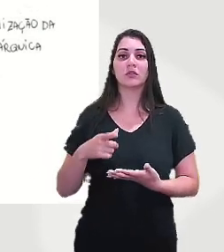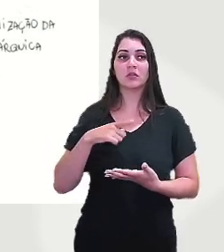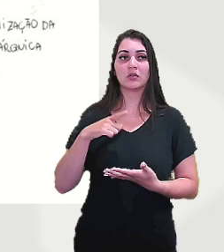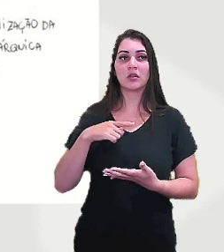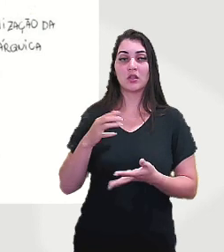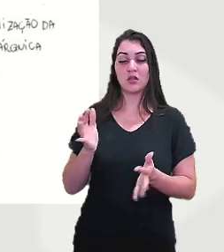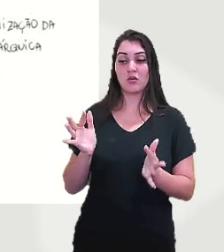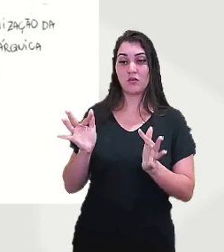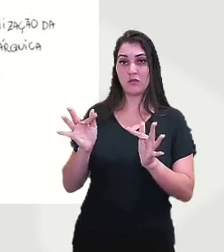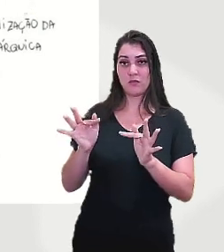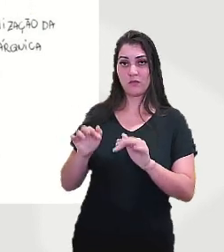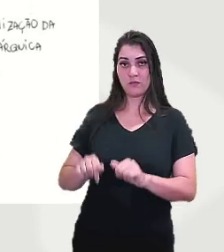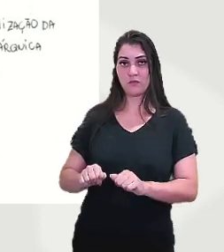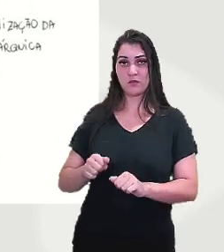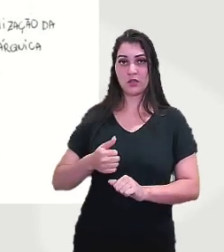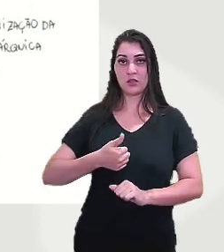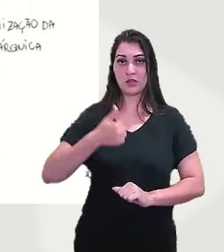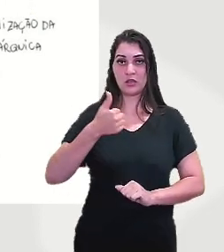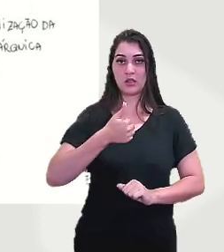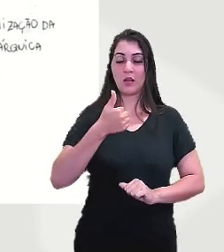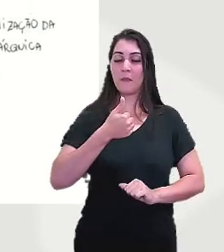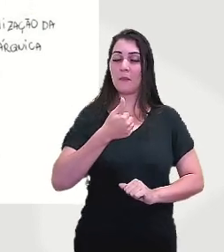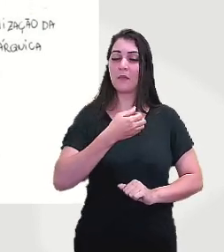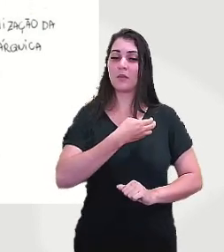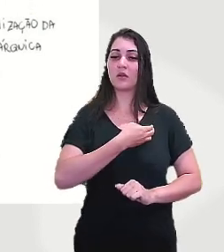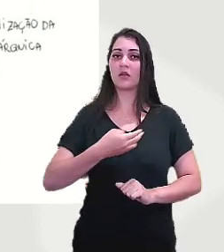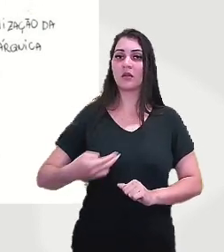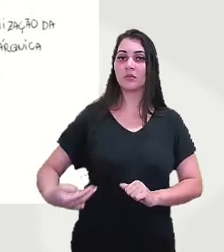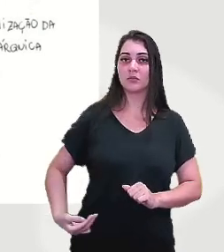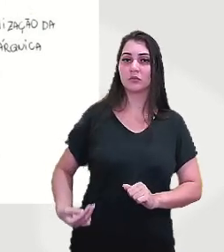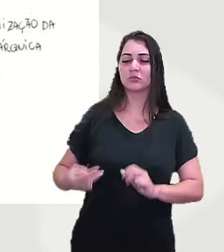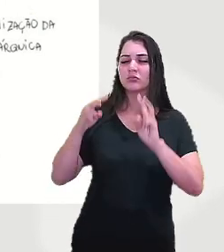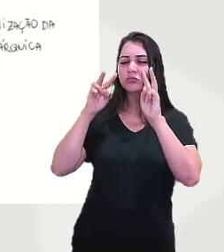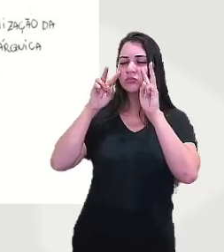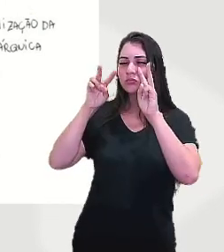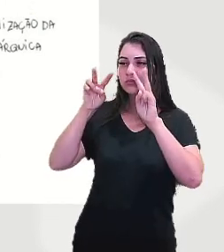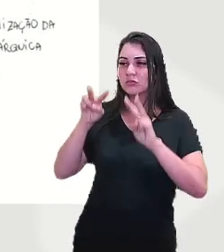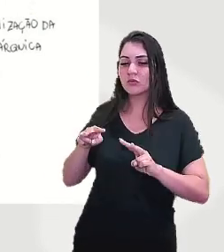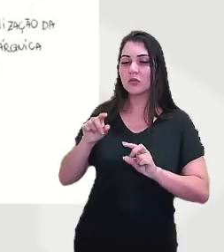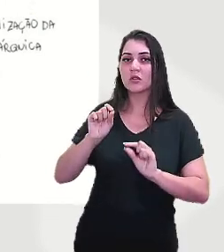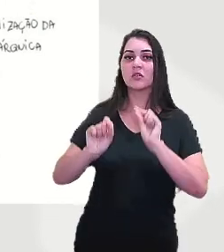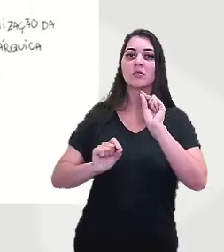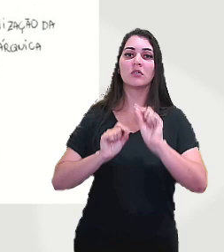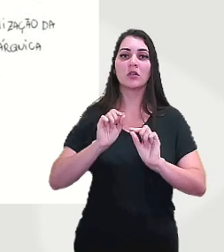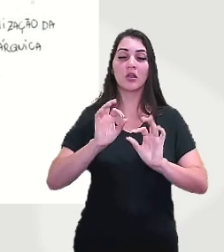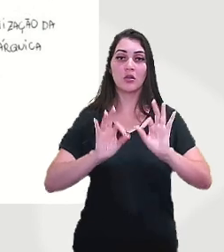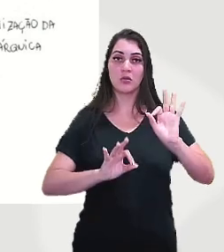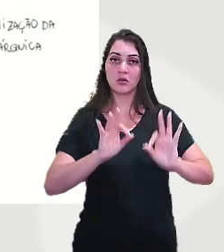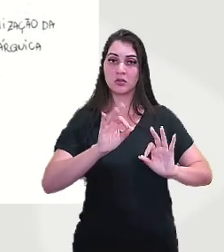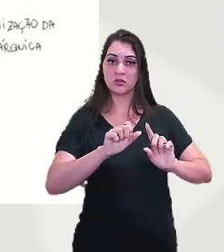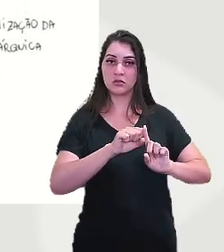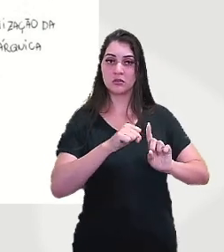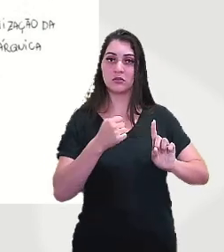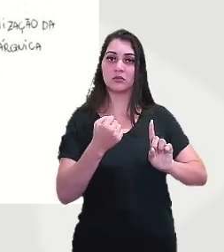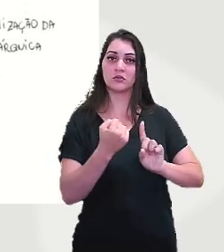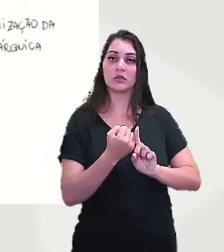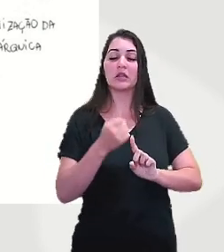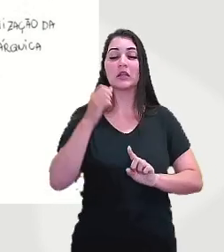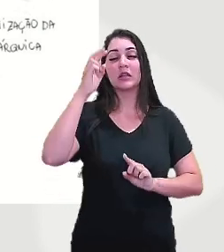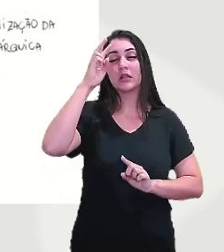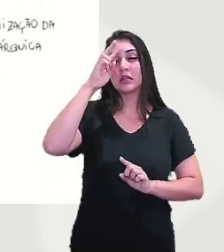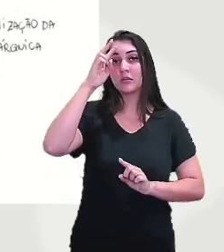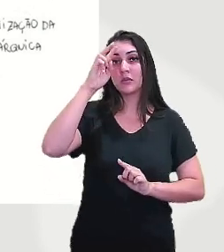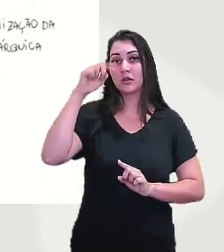o fim da Primeira República, a gente vai observar que a ordem social, lembrando que a nossa aula é para falar